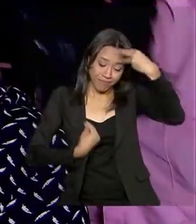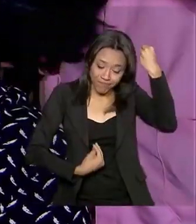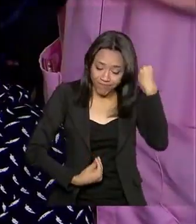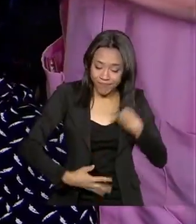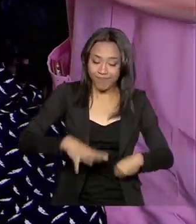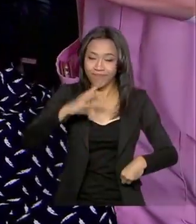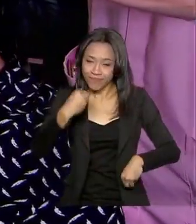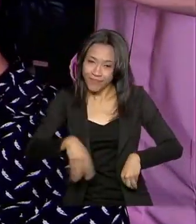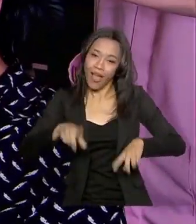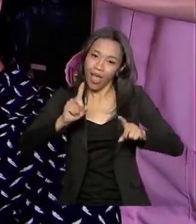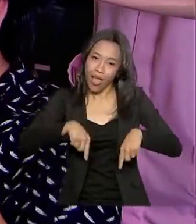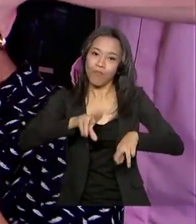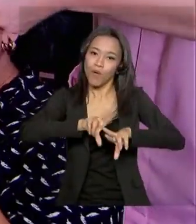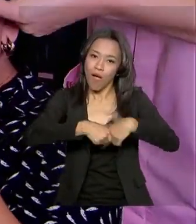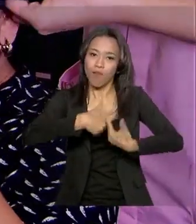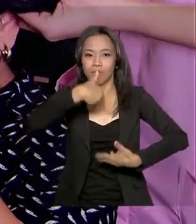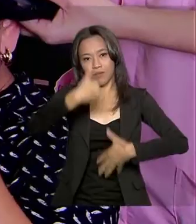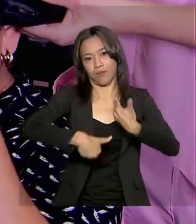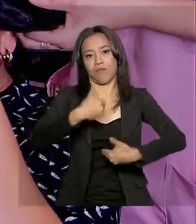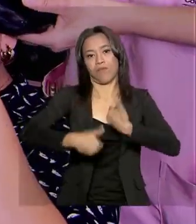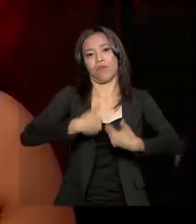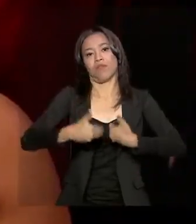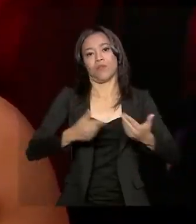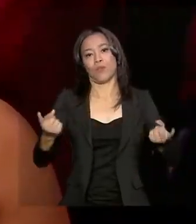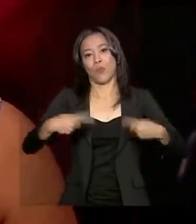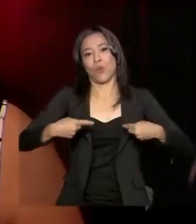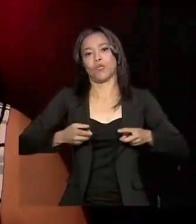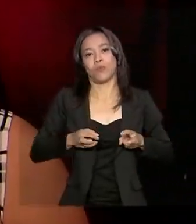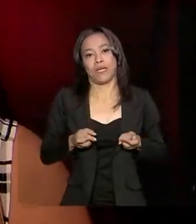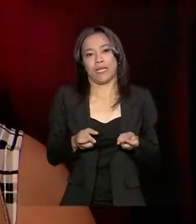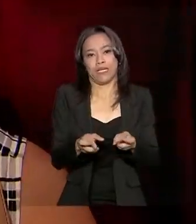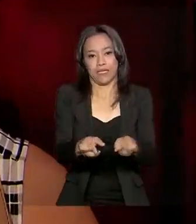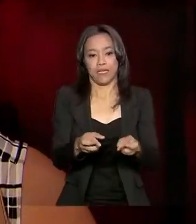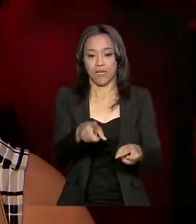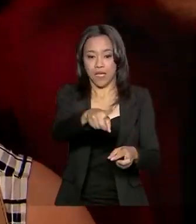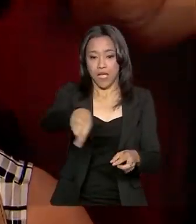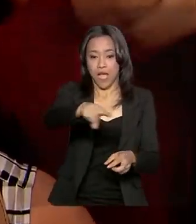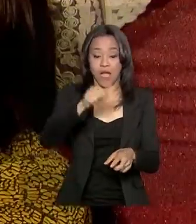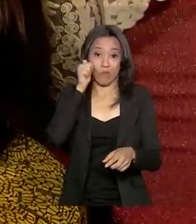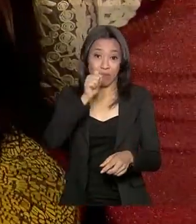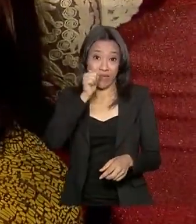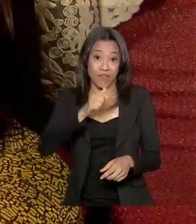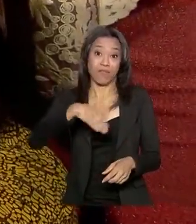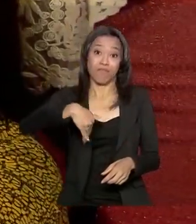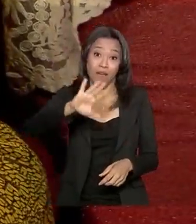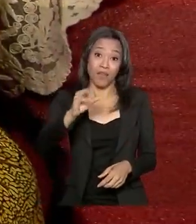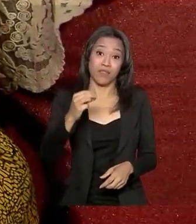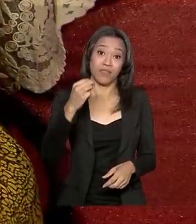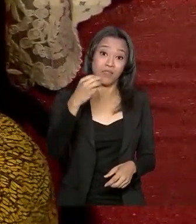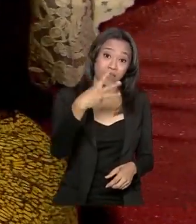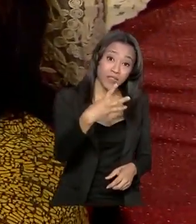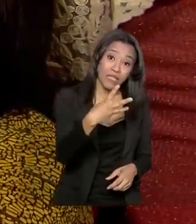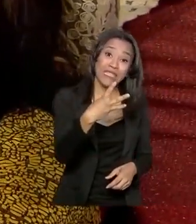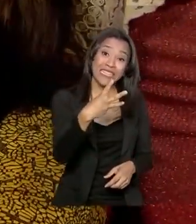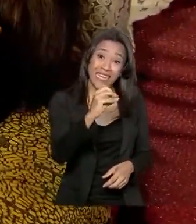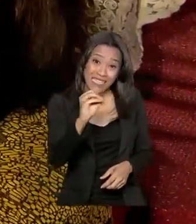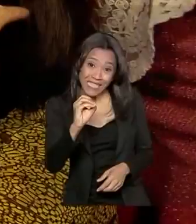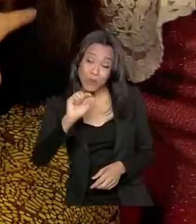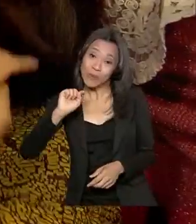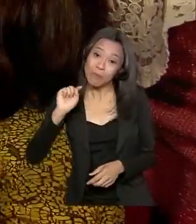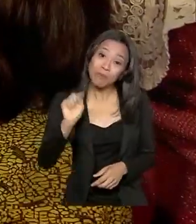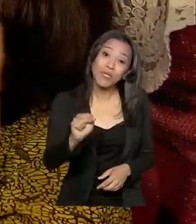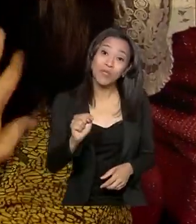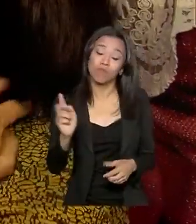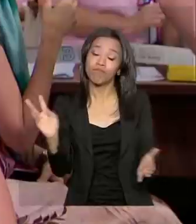colaterais dos tratamentos contra o câncer. Entre as mulheres, são mais de 300 mil novos casos da